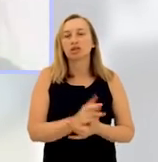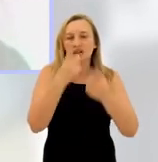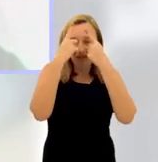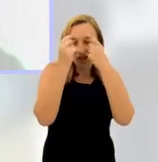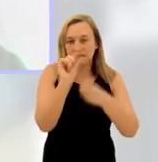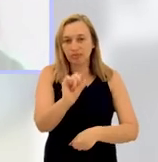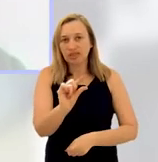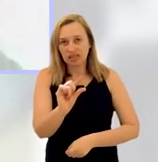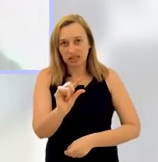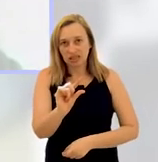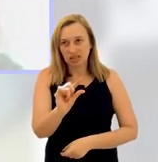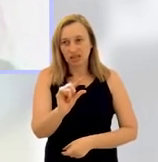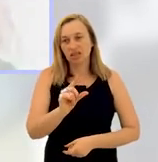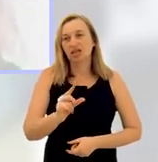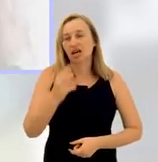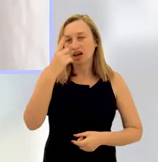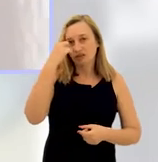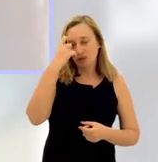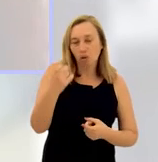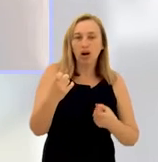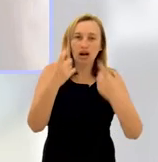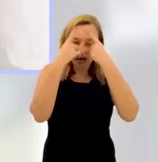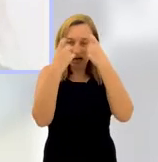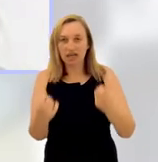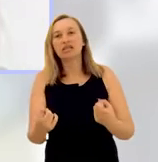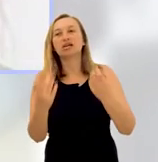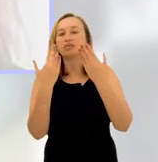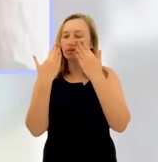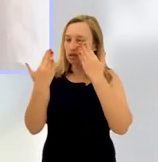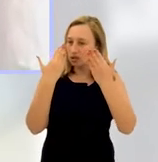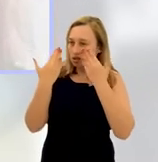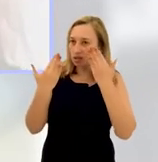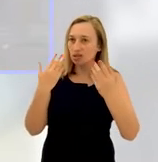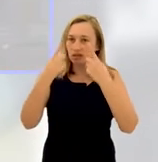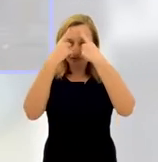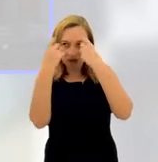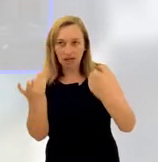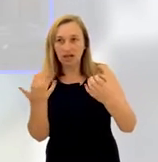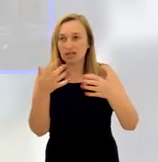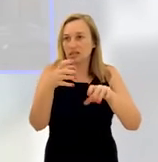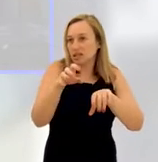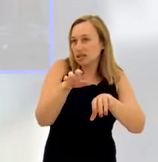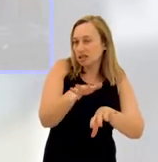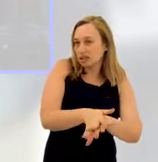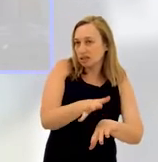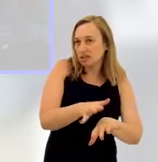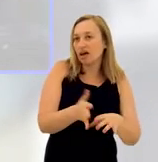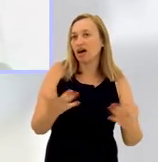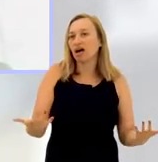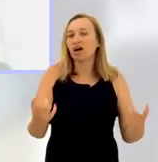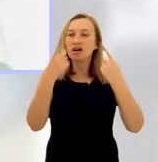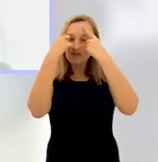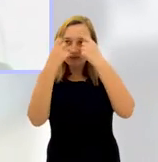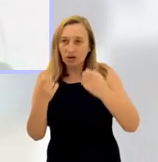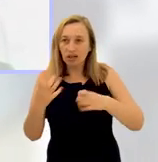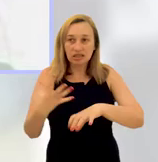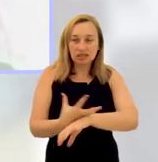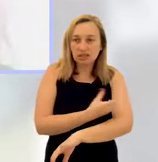por alguns de pequenas violências, a violência psicológica, a violência sexual, a violência